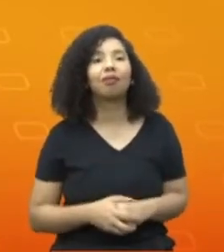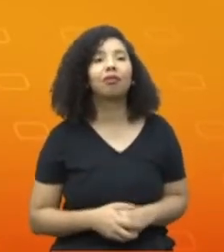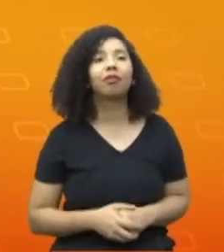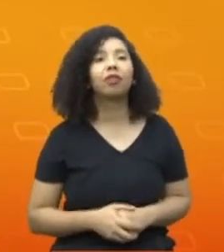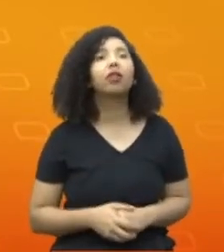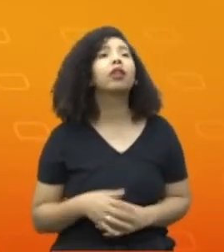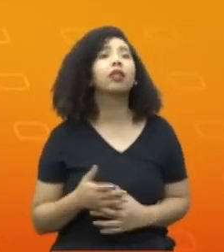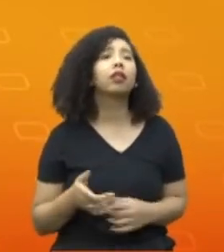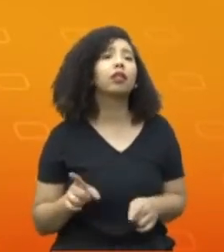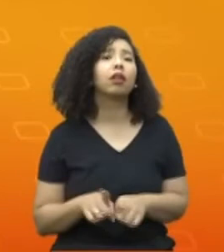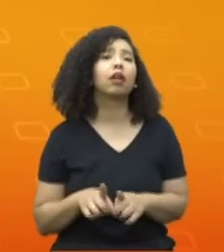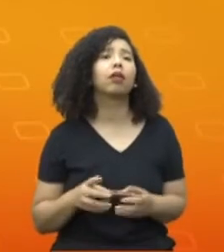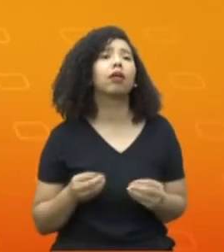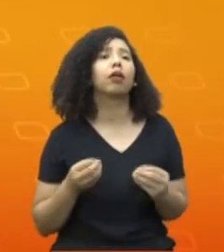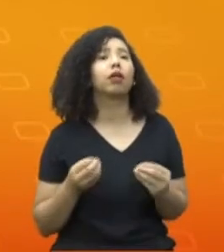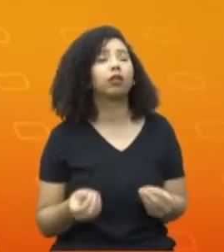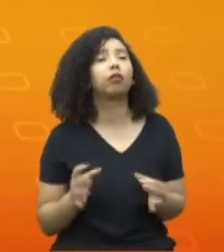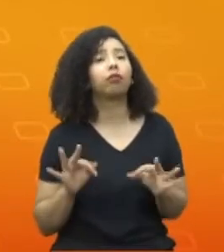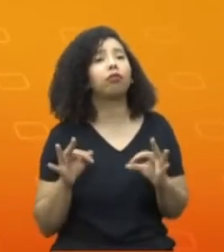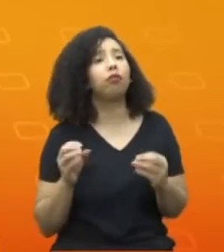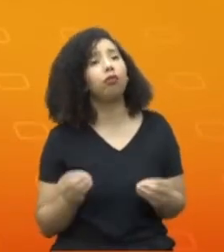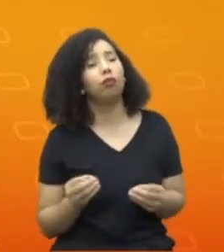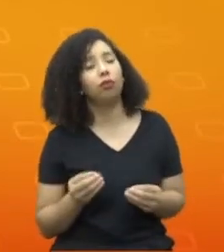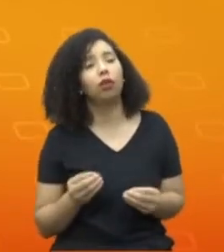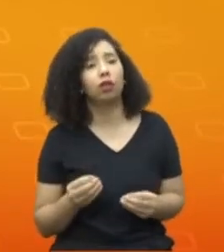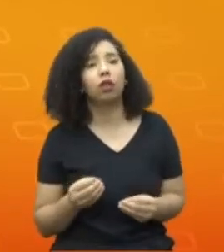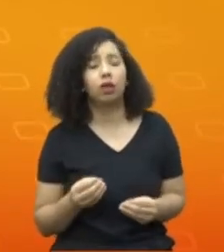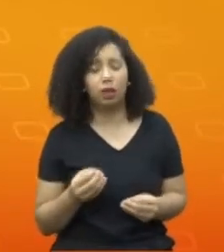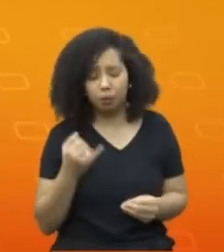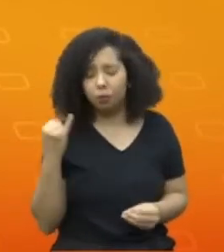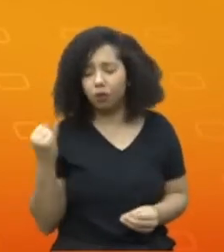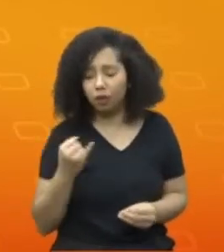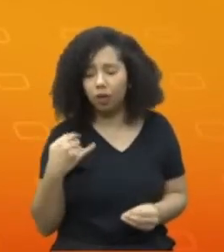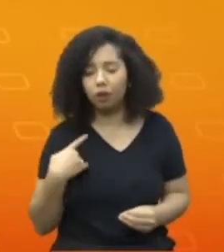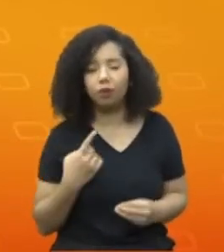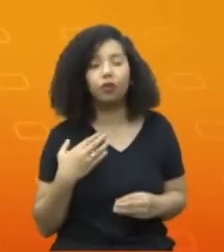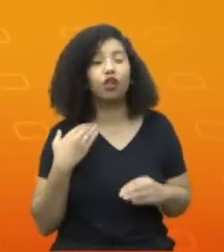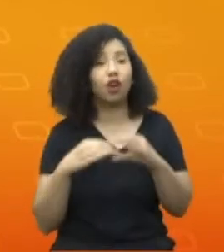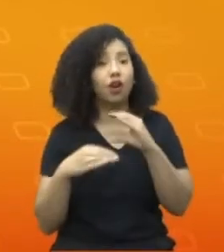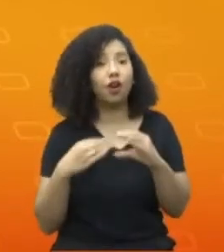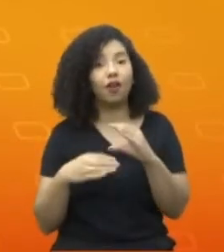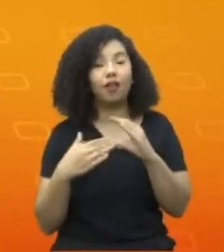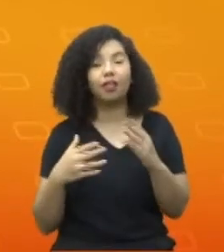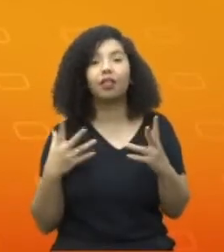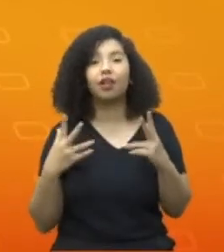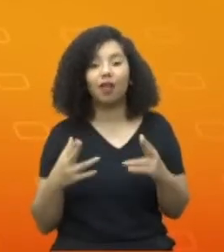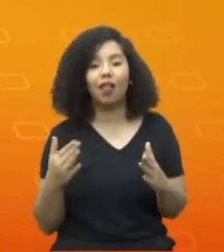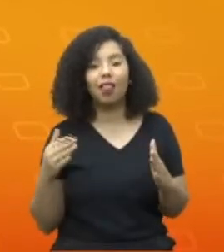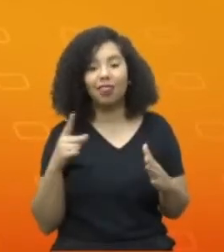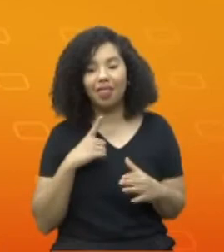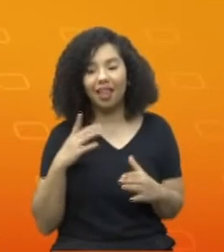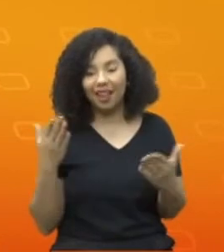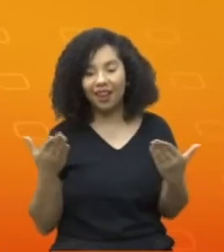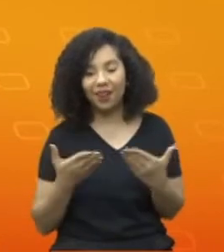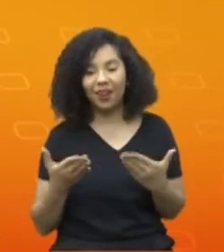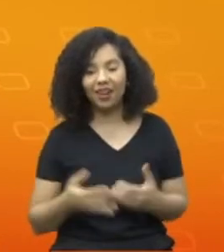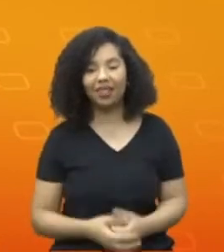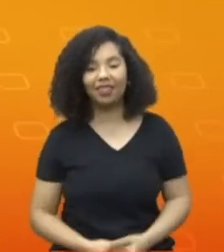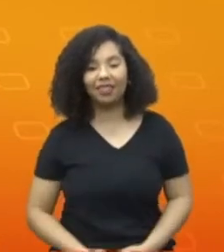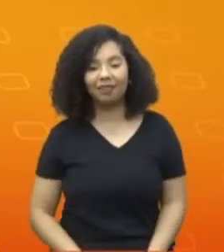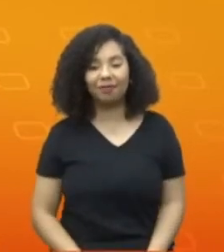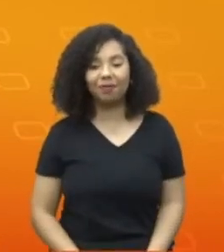também para os profissionais da área. Então, é fundamental que a gente tenha esse tipo de conversa desse nível aqui. Max, cara,